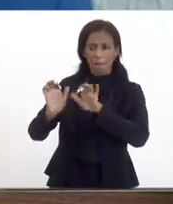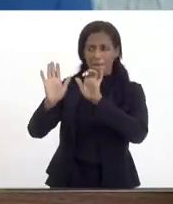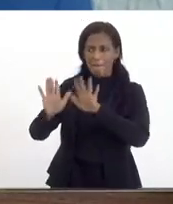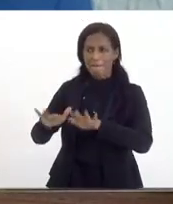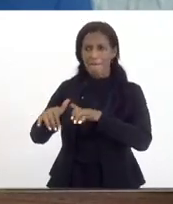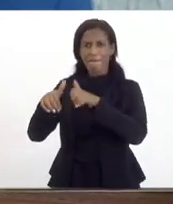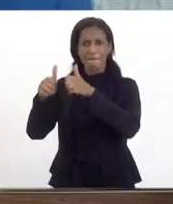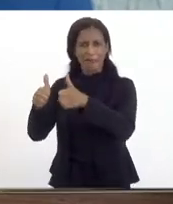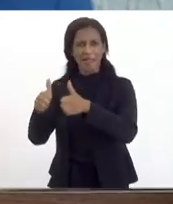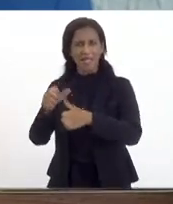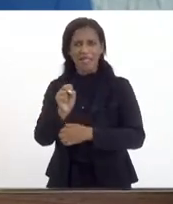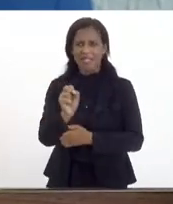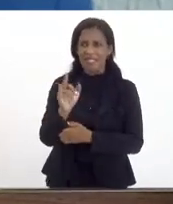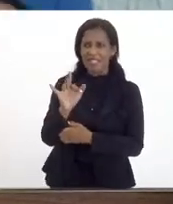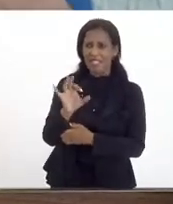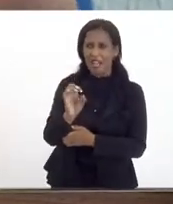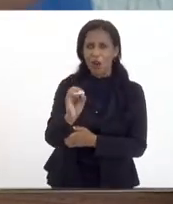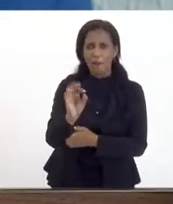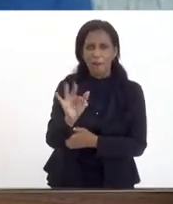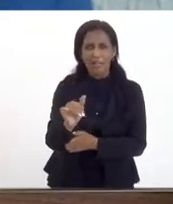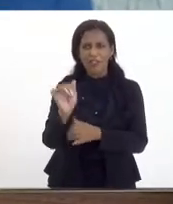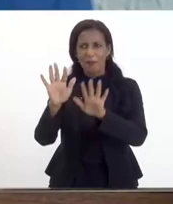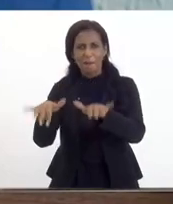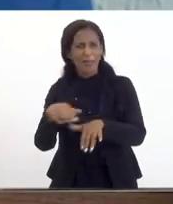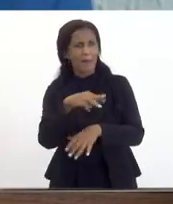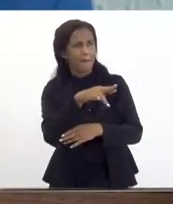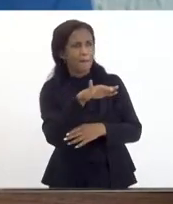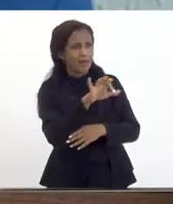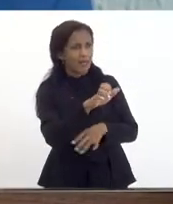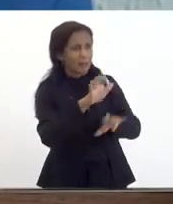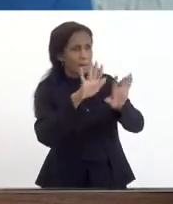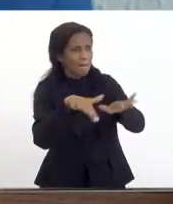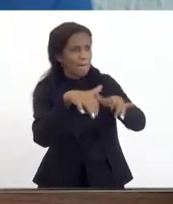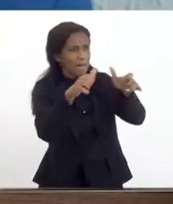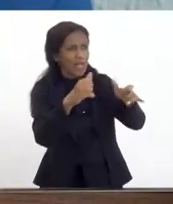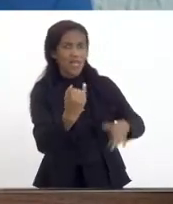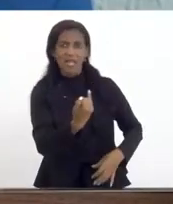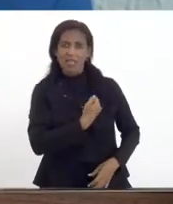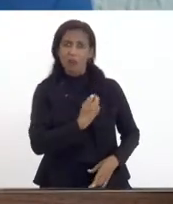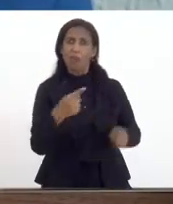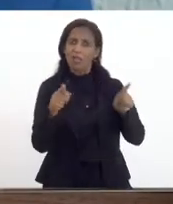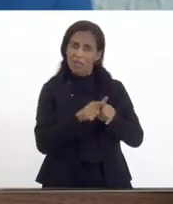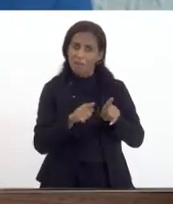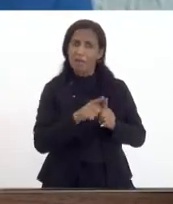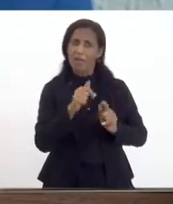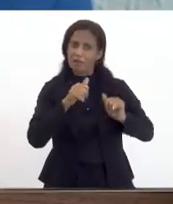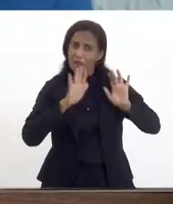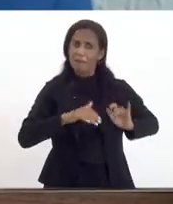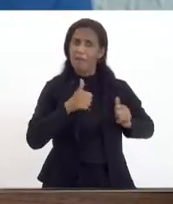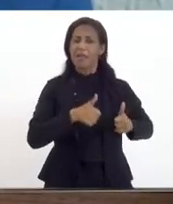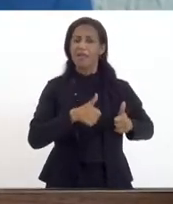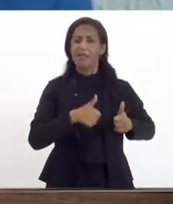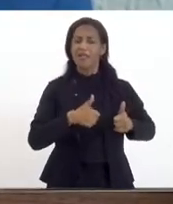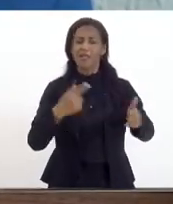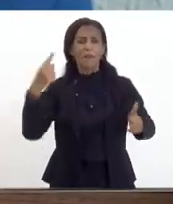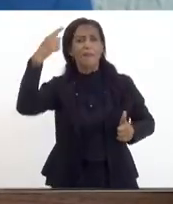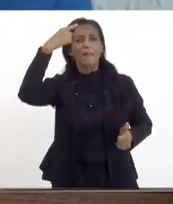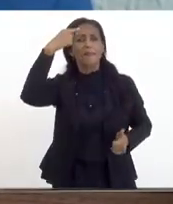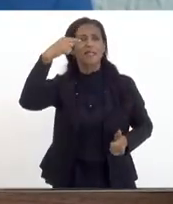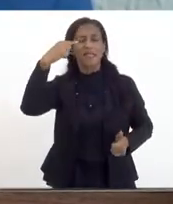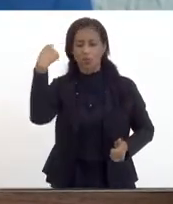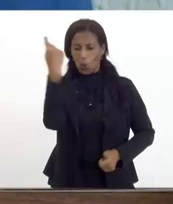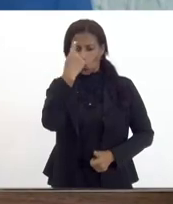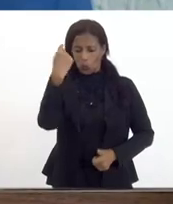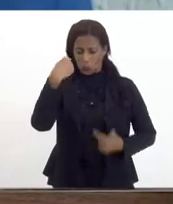se Seropédica vai bem se Mangaratiba vai bem Itaguaí também vai bem a gente não tem que pensar só em